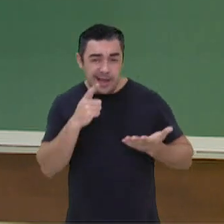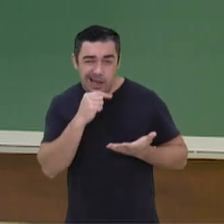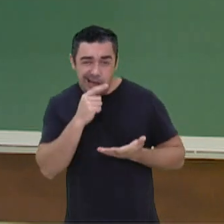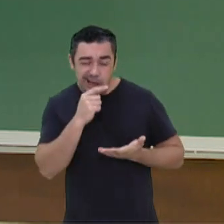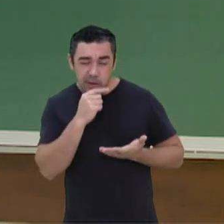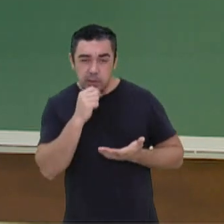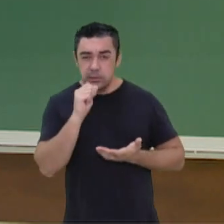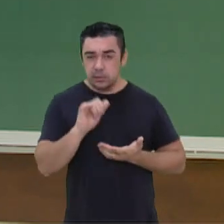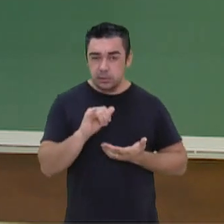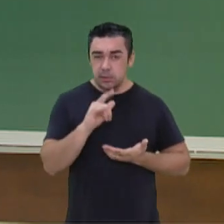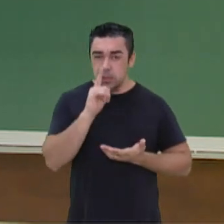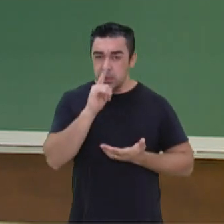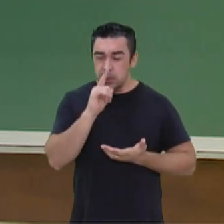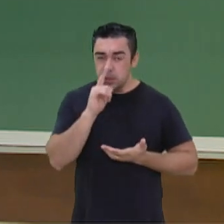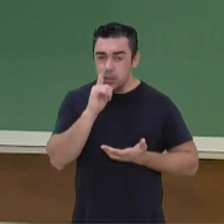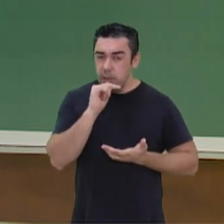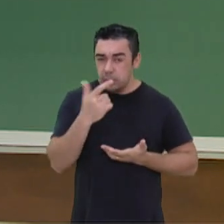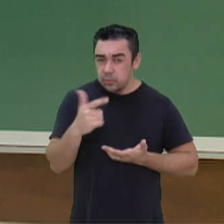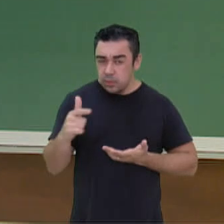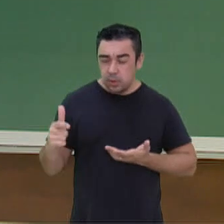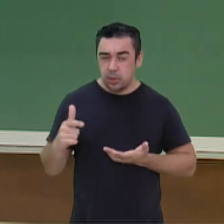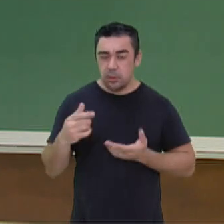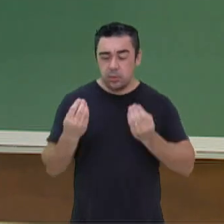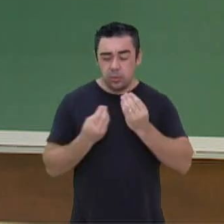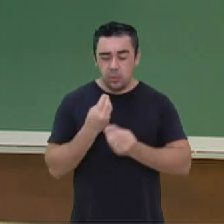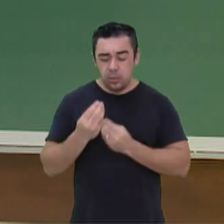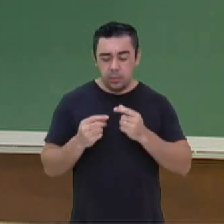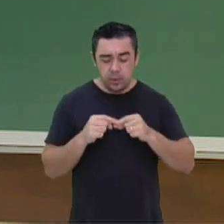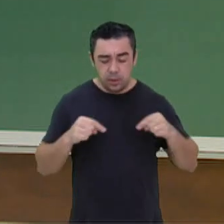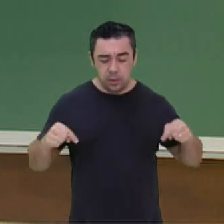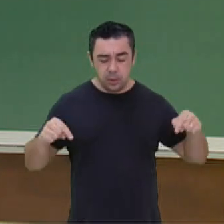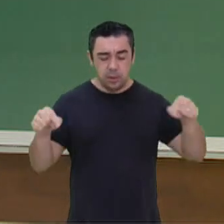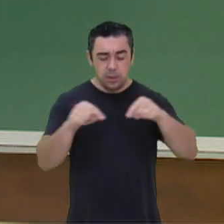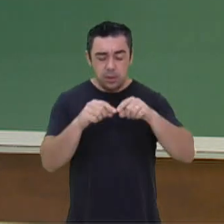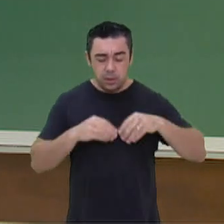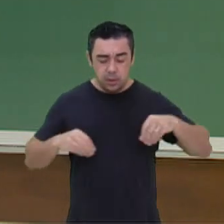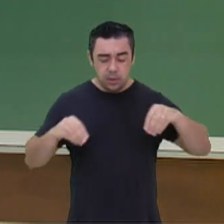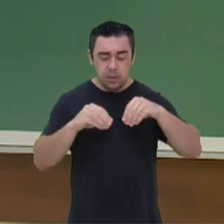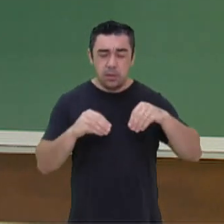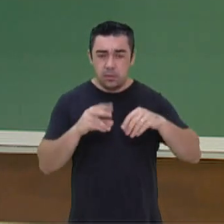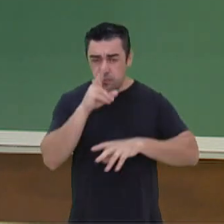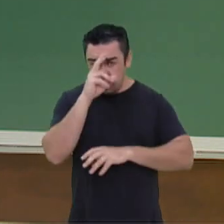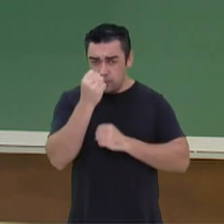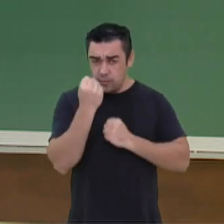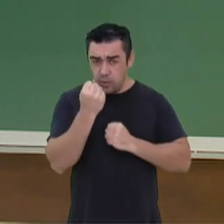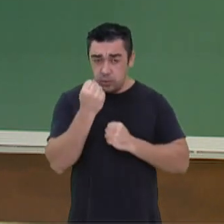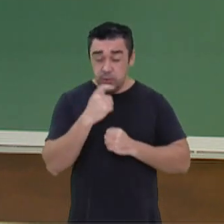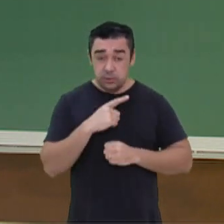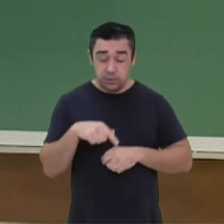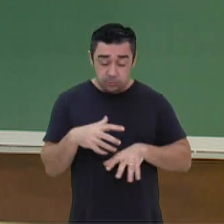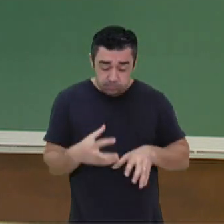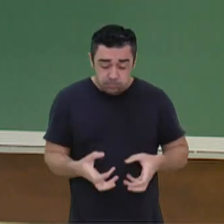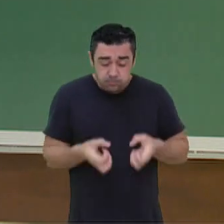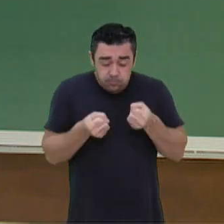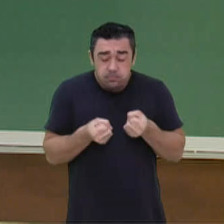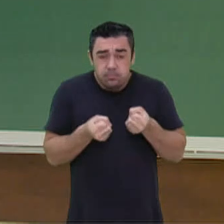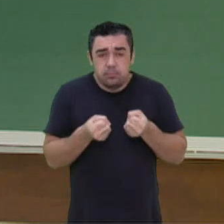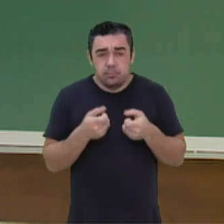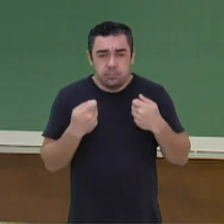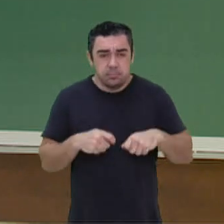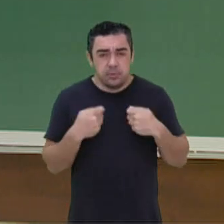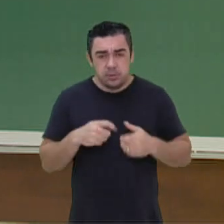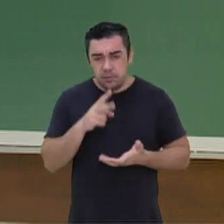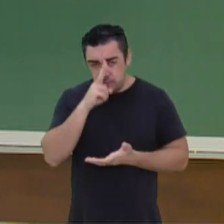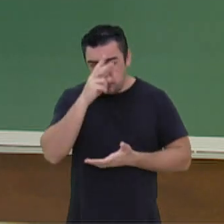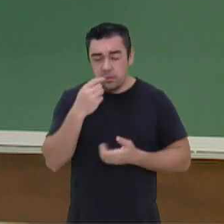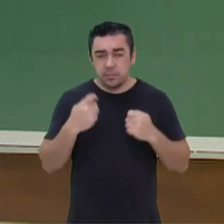Se para termos um solo fértil, um solo que agarra as radícolas mesmo, é preciso que ele seja